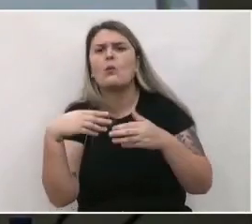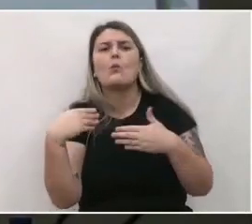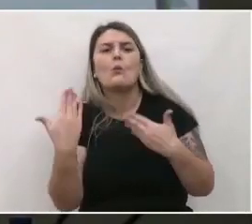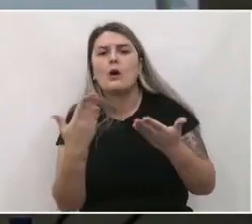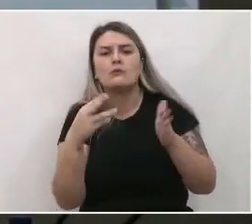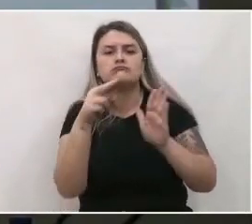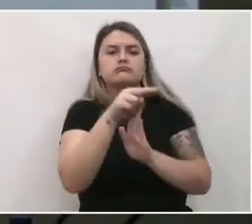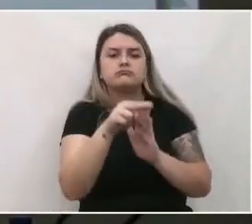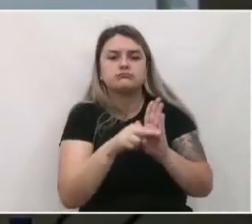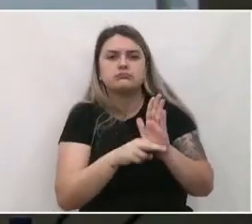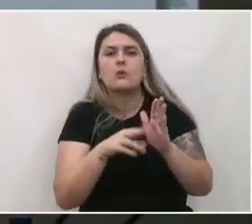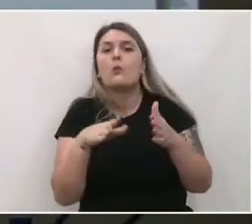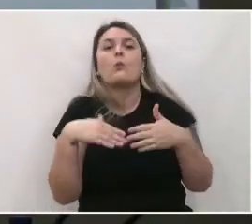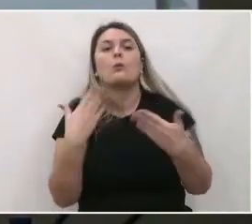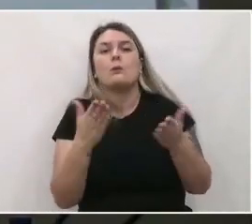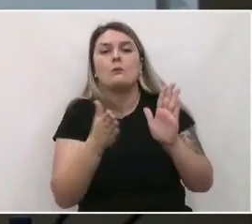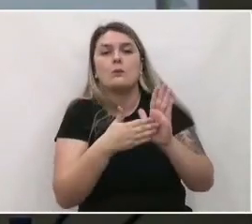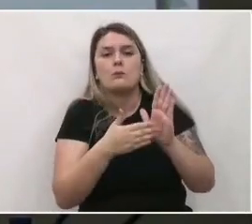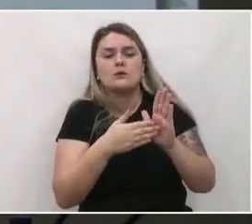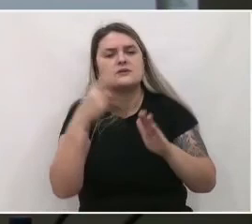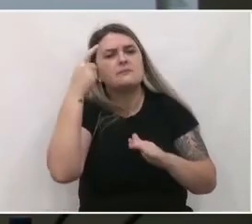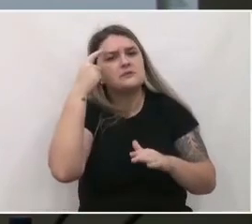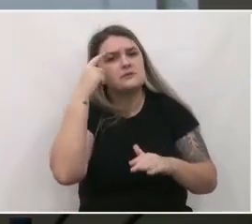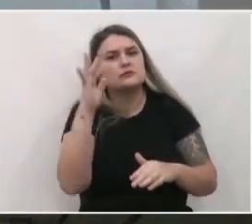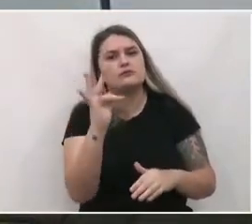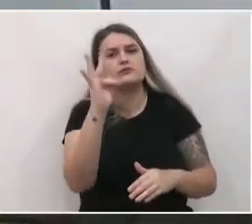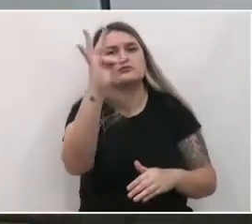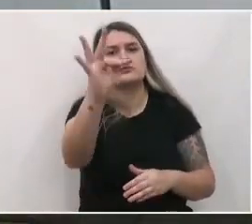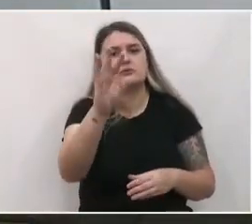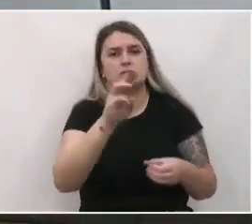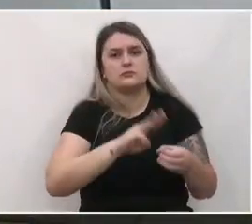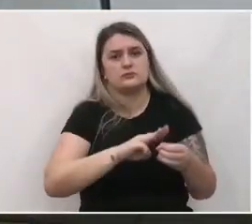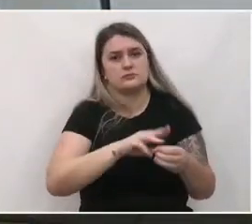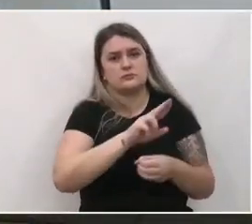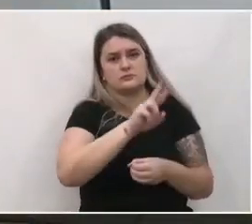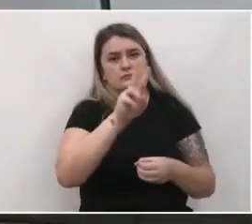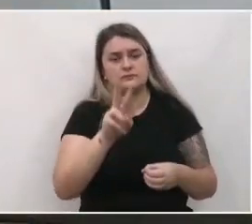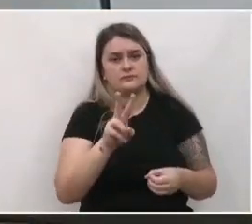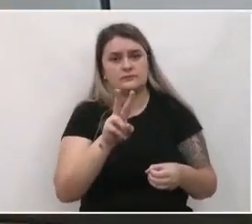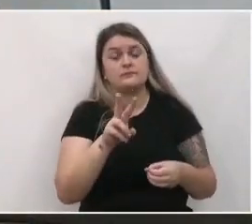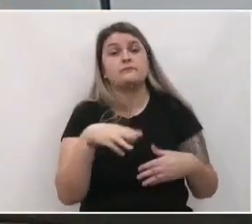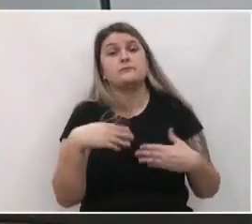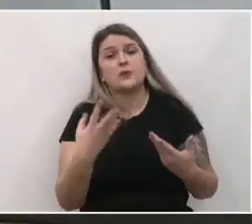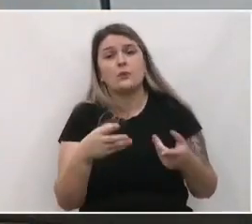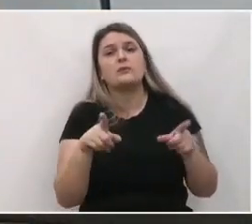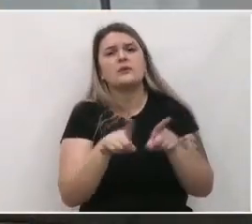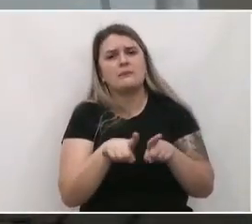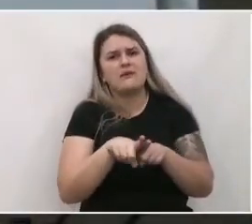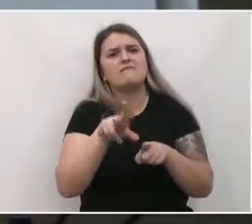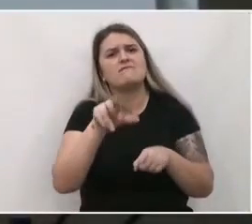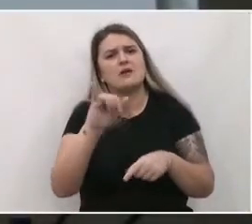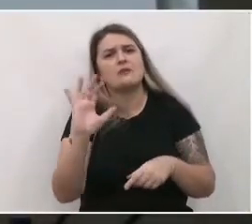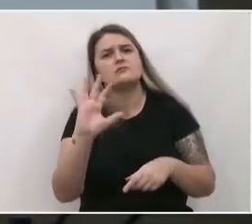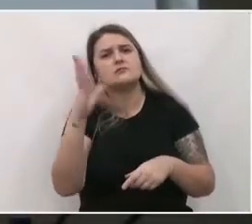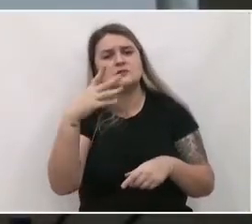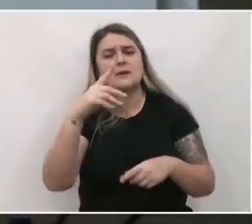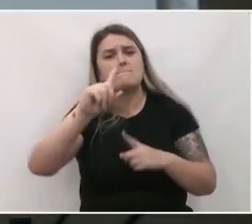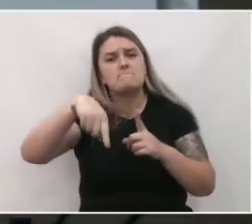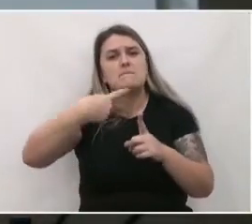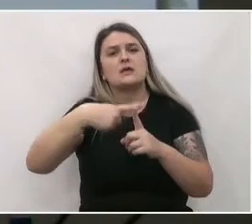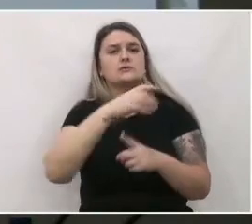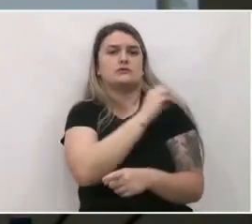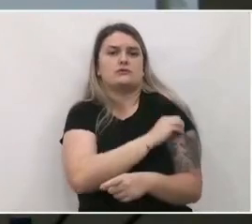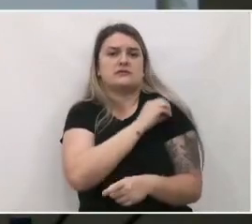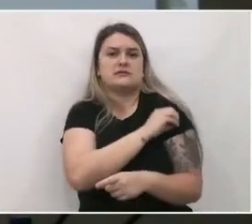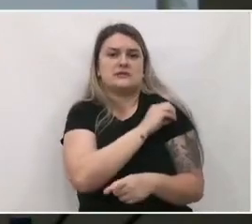diretrizes e quais são as propostas para o futuro de União da Vitória. E aí também vai acontecer mais uma oficina técnica